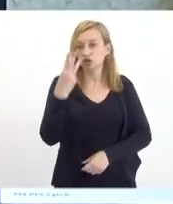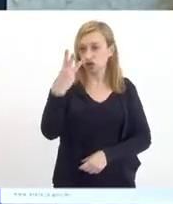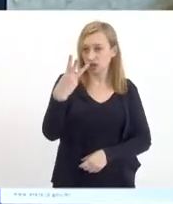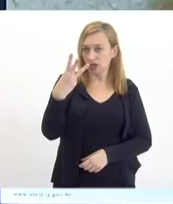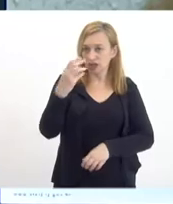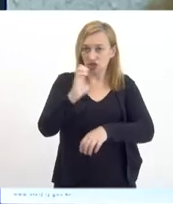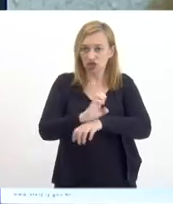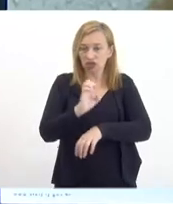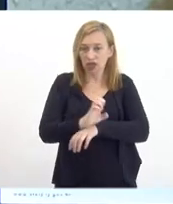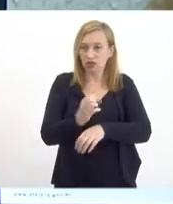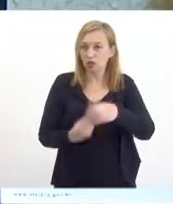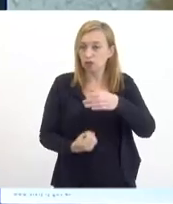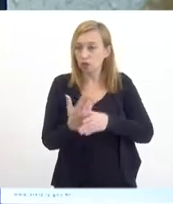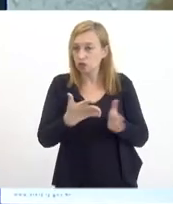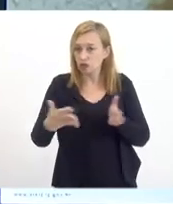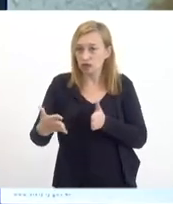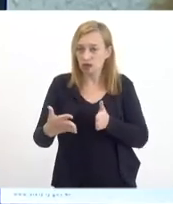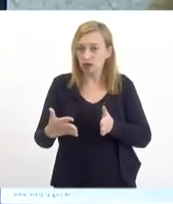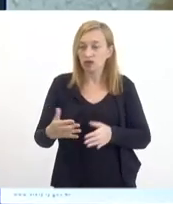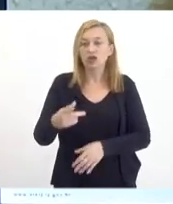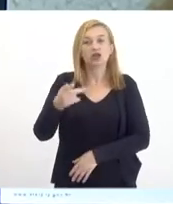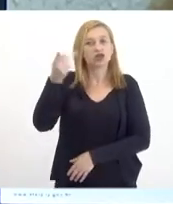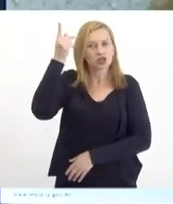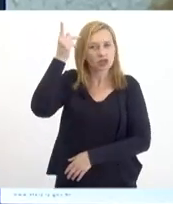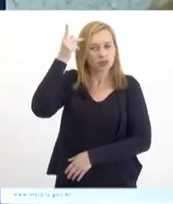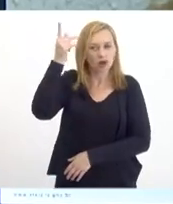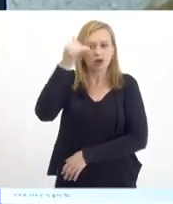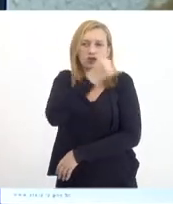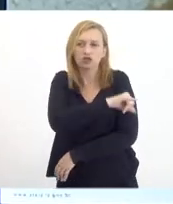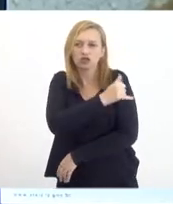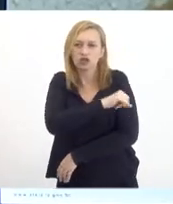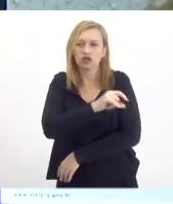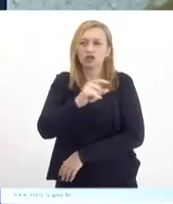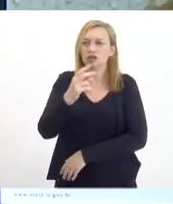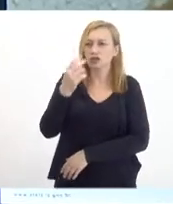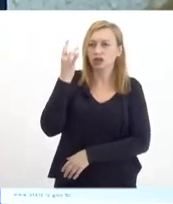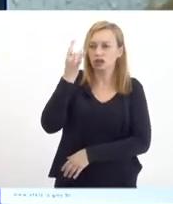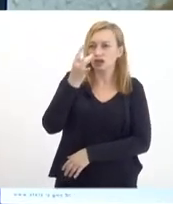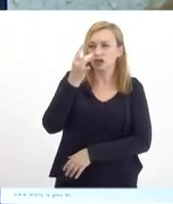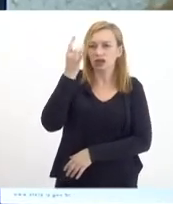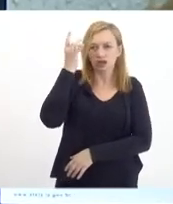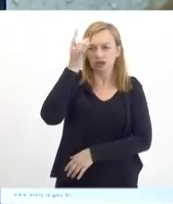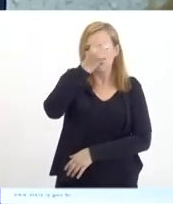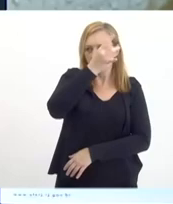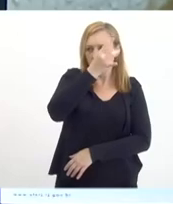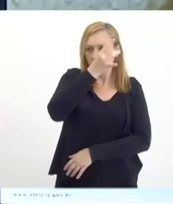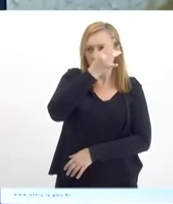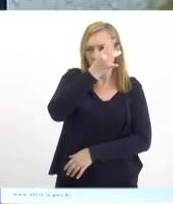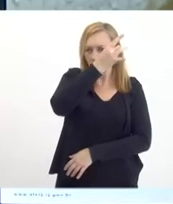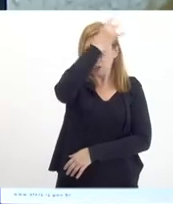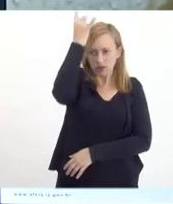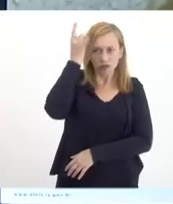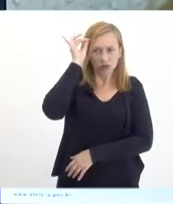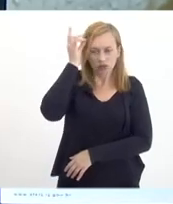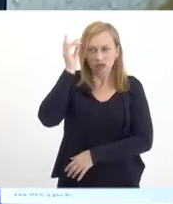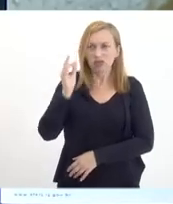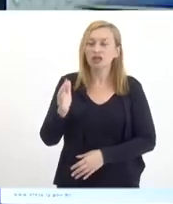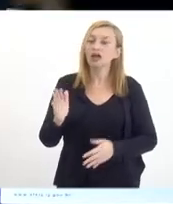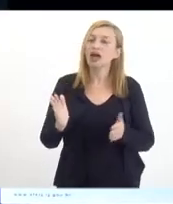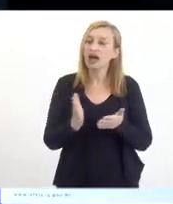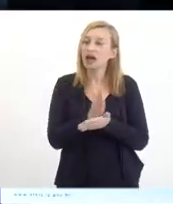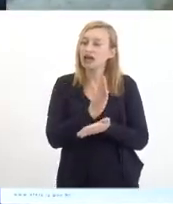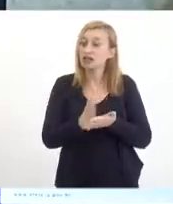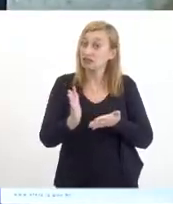estados grandes produtores, Estado do Rio de Janeiro, São Paulo e Espírito Santo. Mas, por muitas vezes, São Paulo não fica do lado